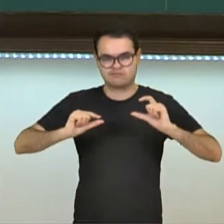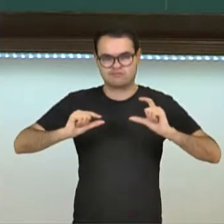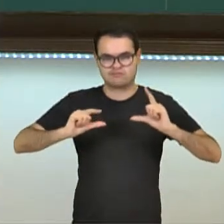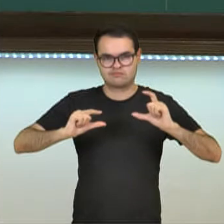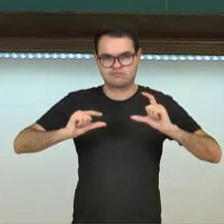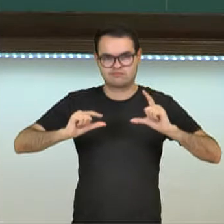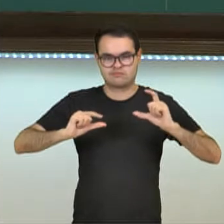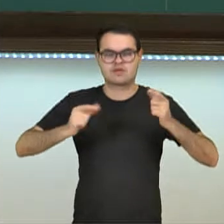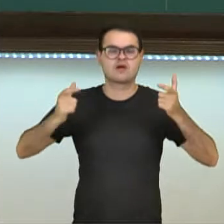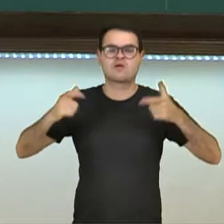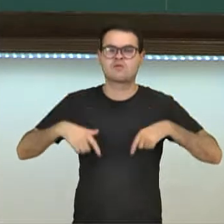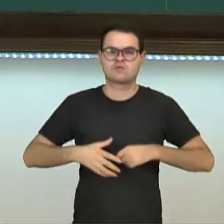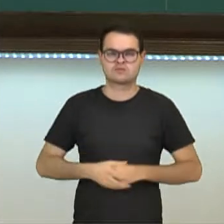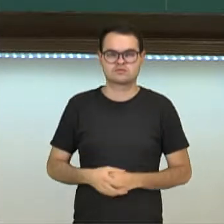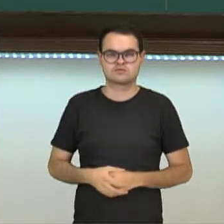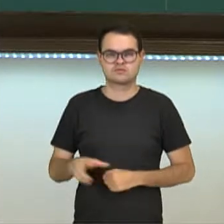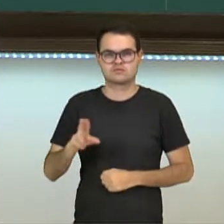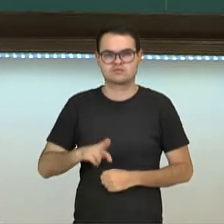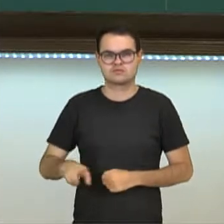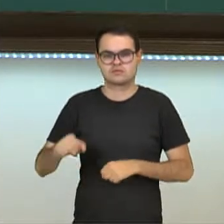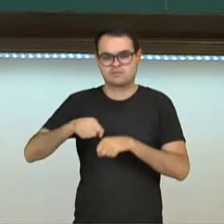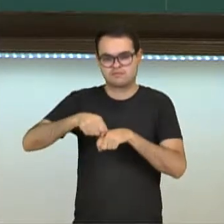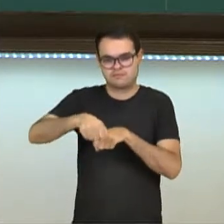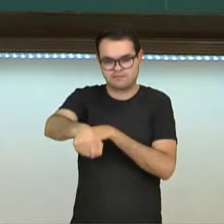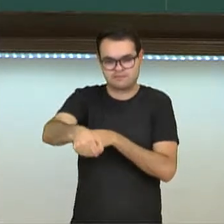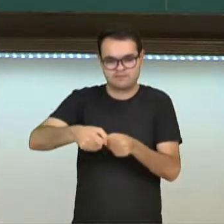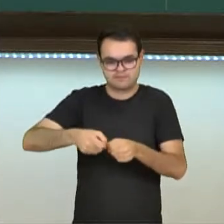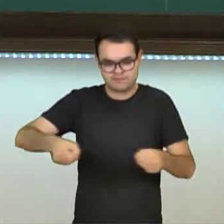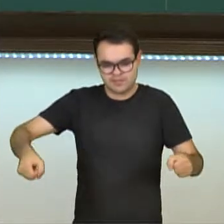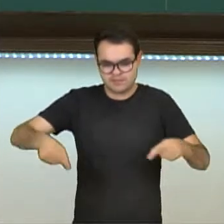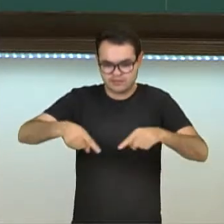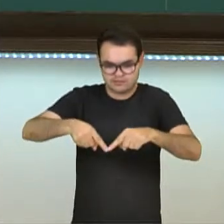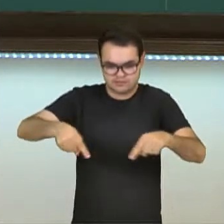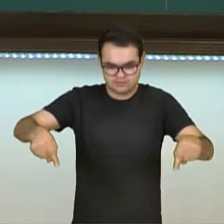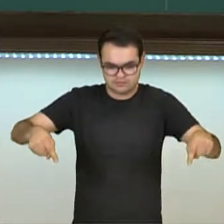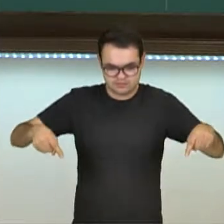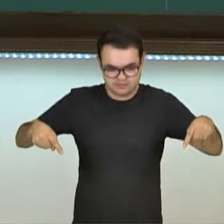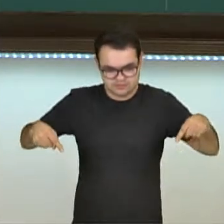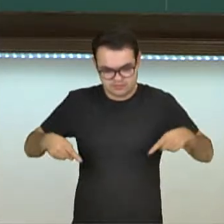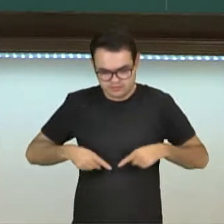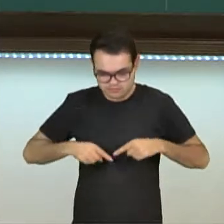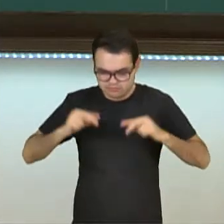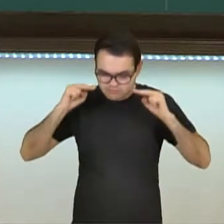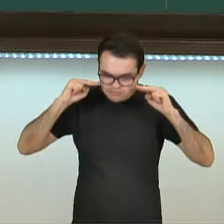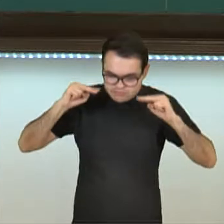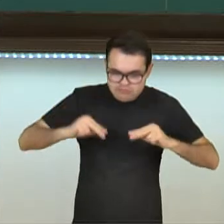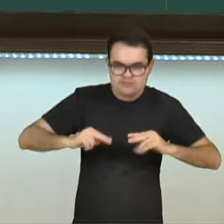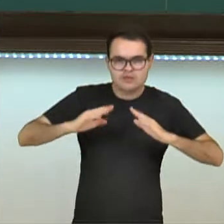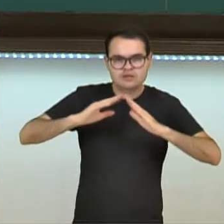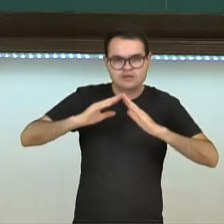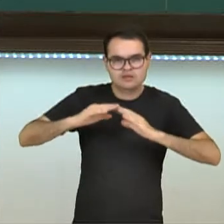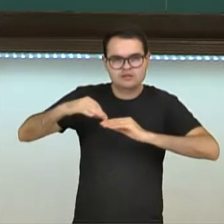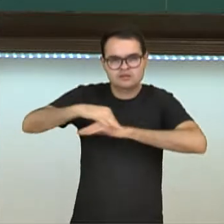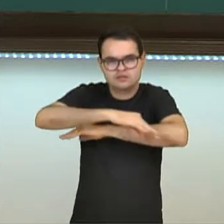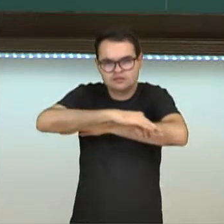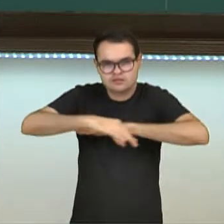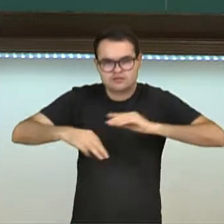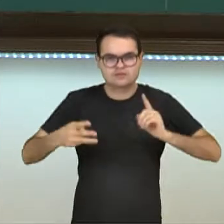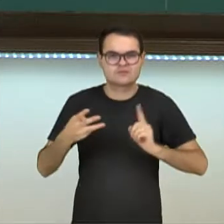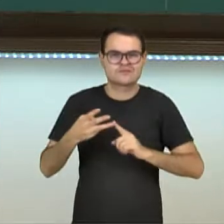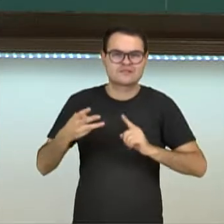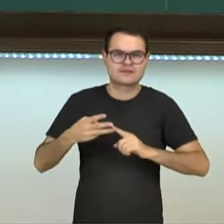utilizada onde? Ela é utilizada em mapas, ela é utilizada em plantas baixas, ela é utilizada em